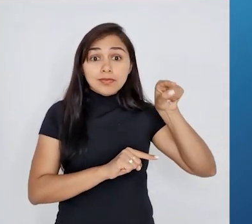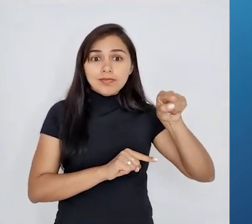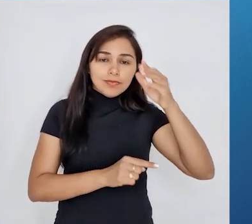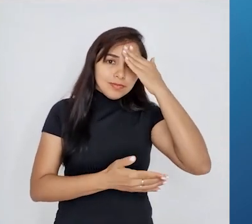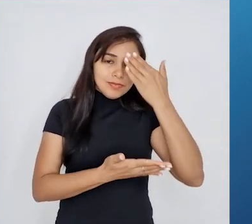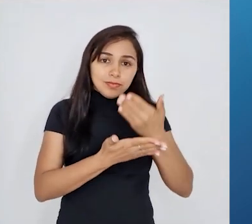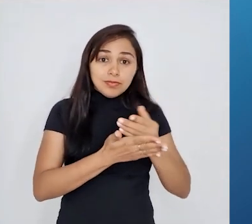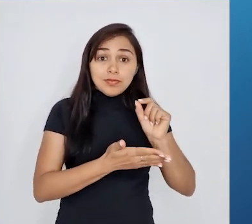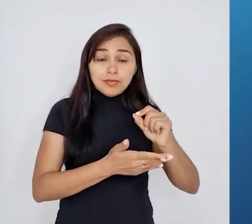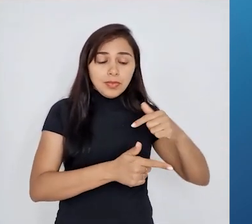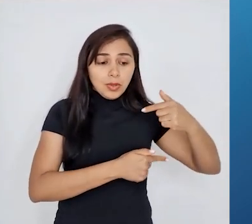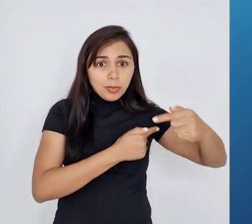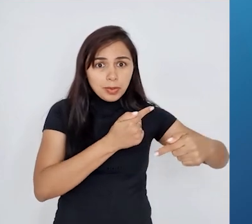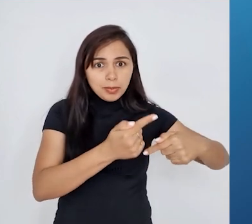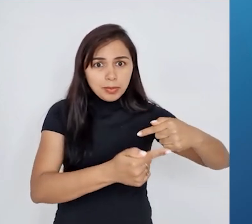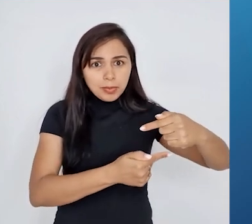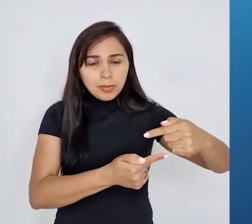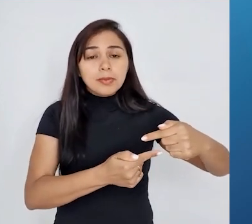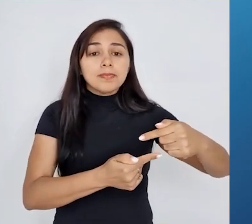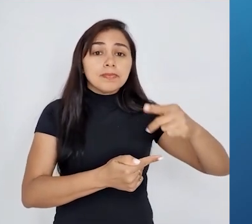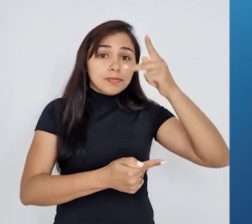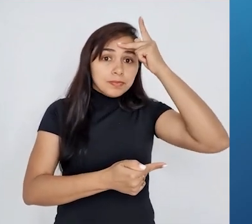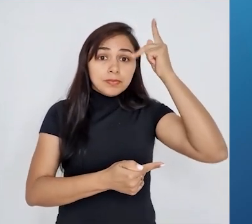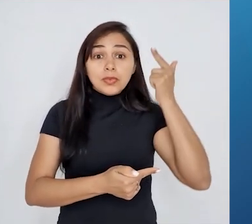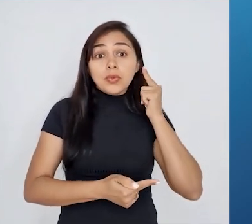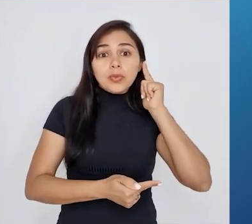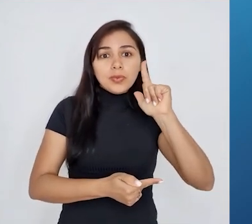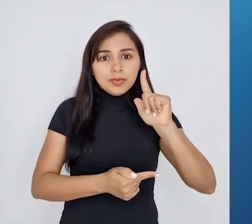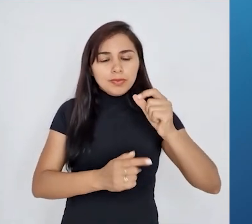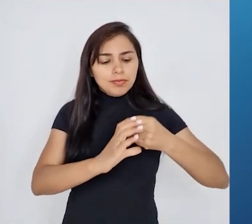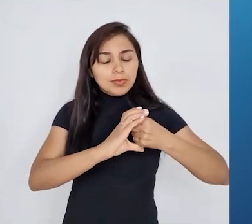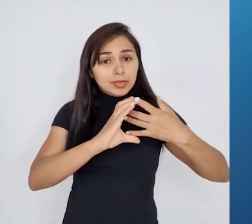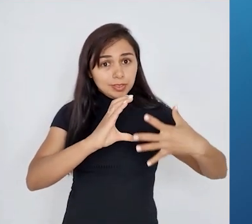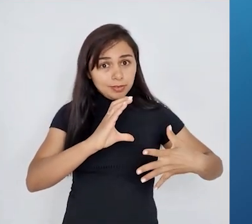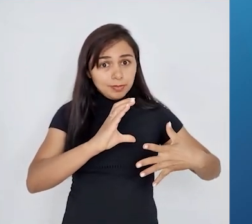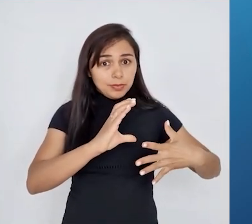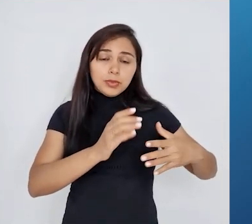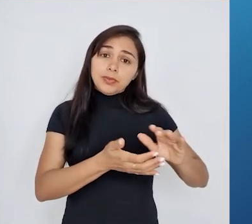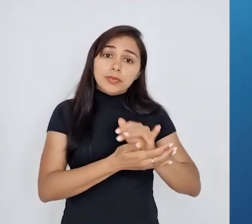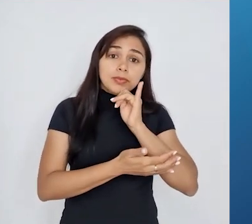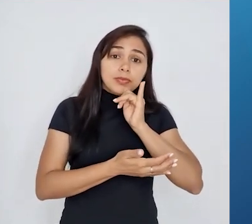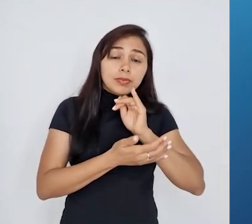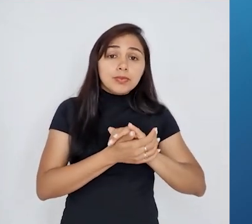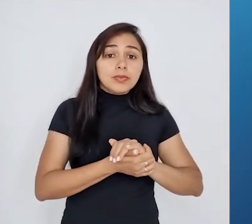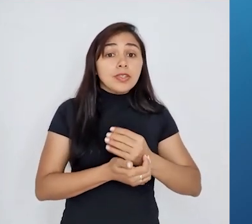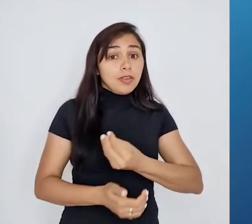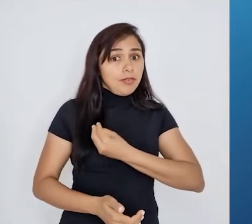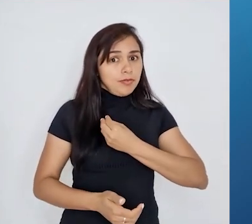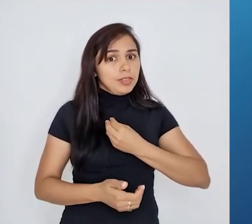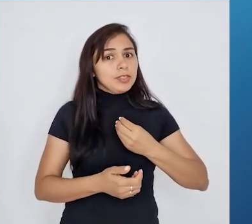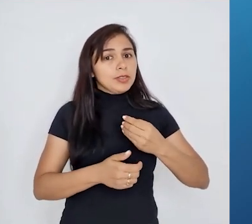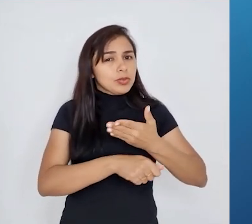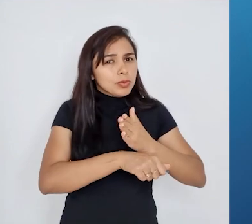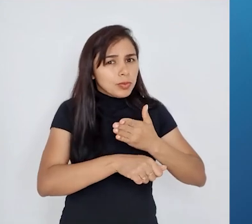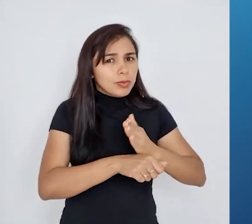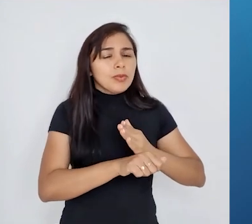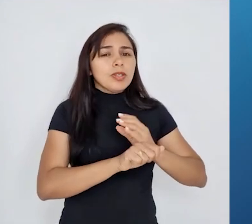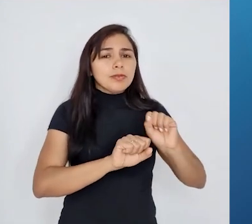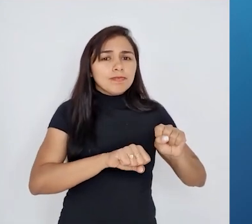caracteres adquiridos, ou seja, características desenvolvidas durante a vida do organismo seria passado para os seus